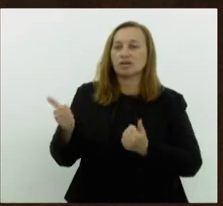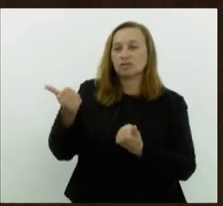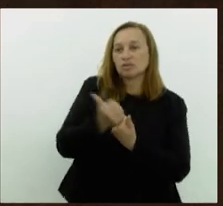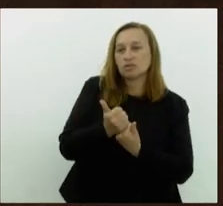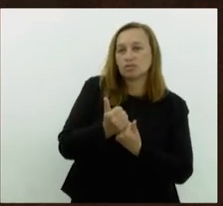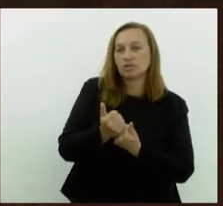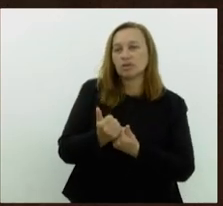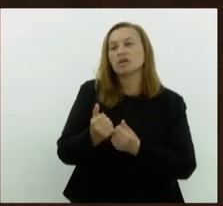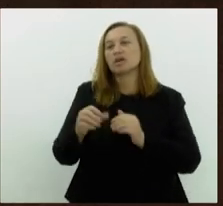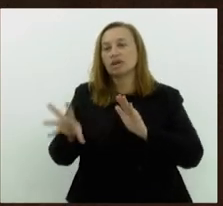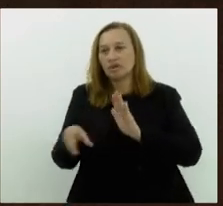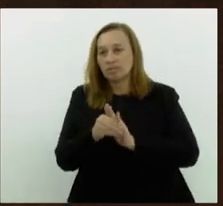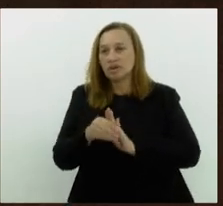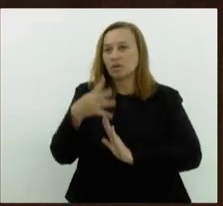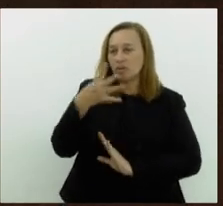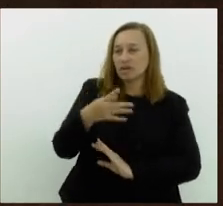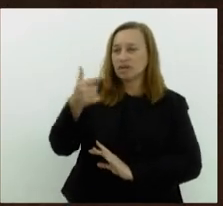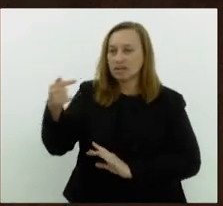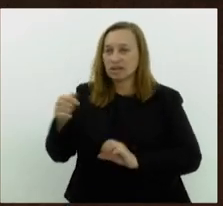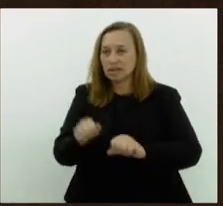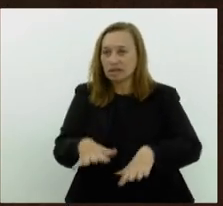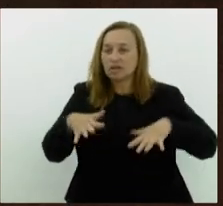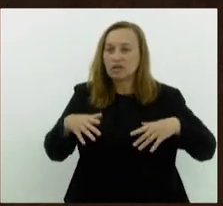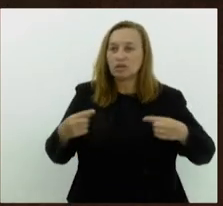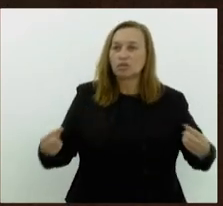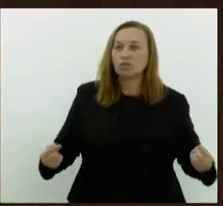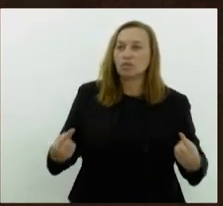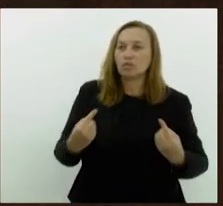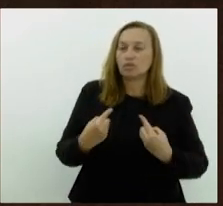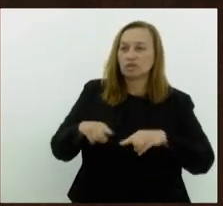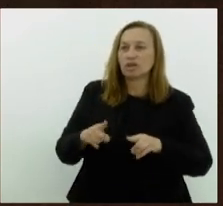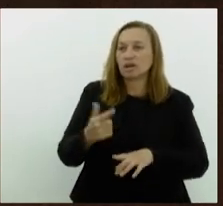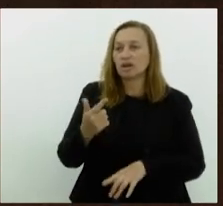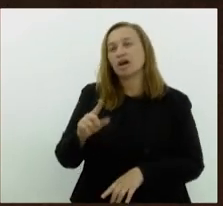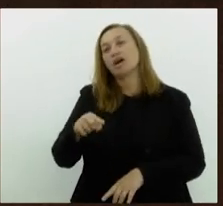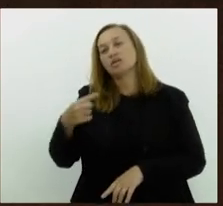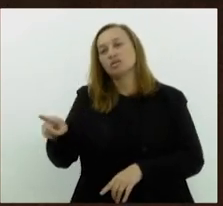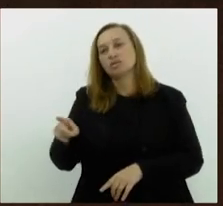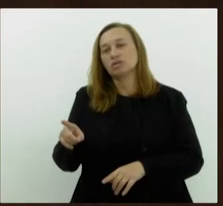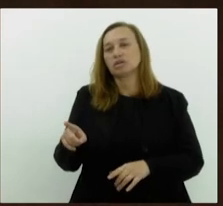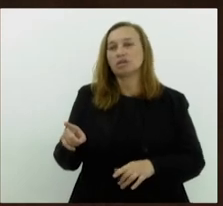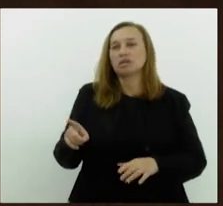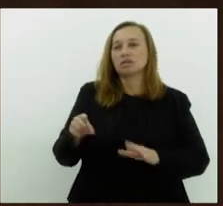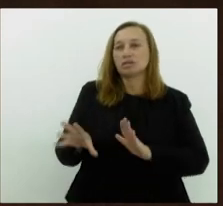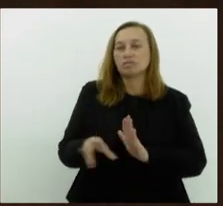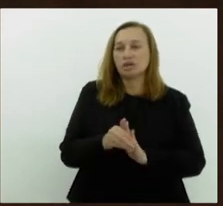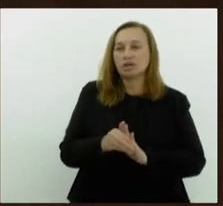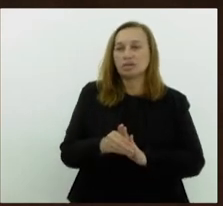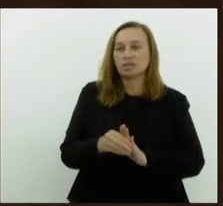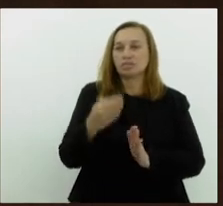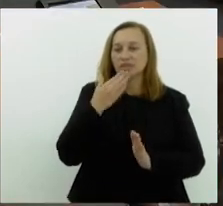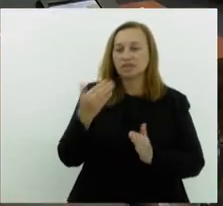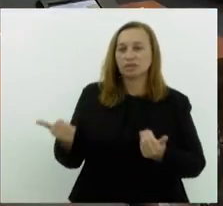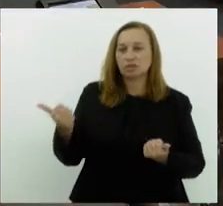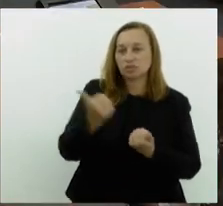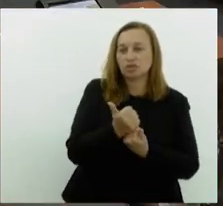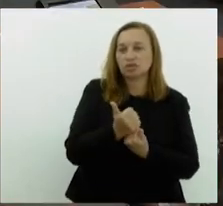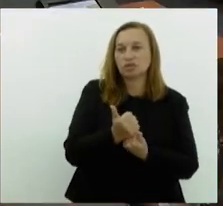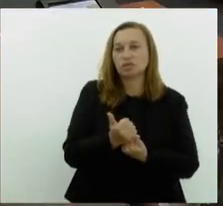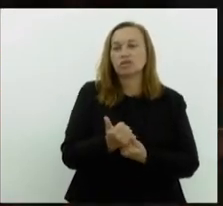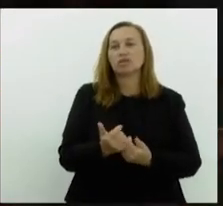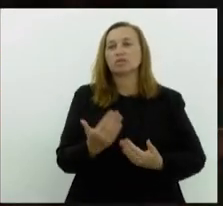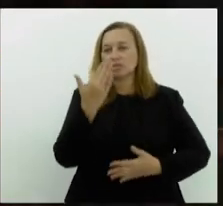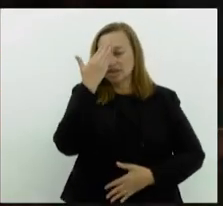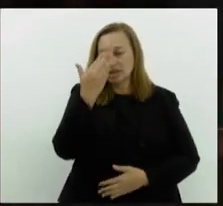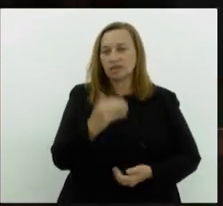4 e 7 de plenário, contrário às demais emendas, concluindo por substitutivo. Muito obrigado,